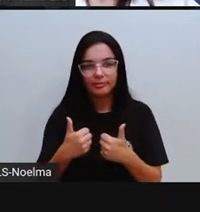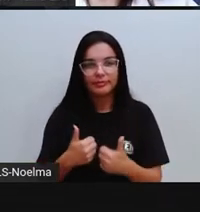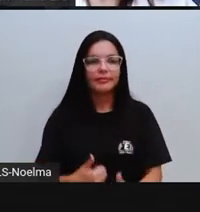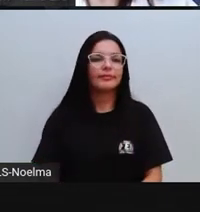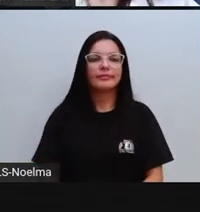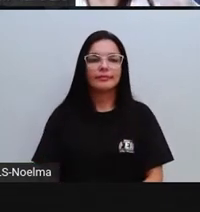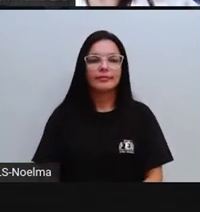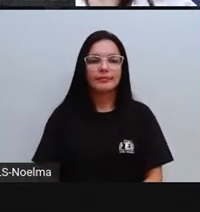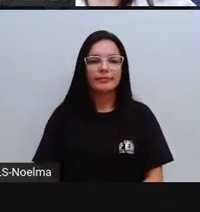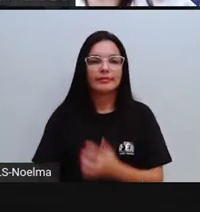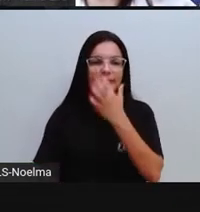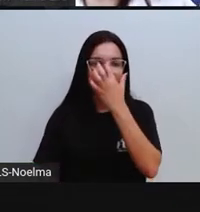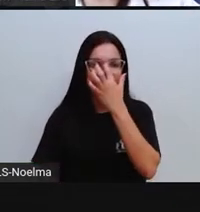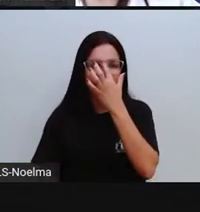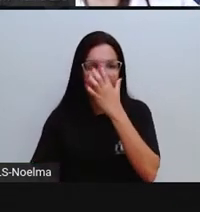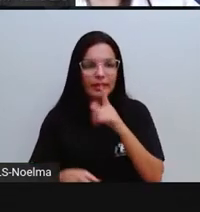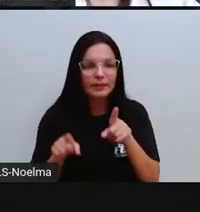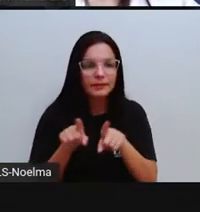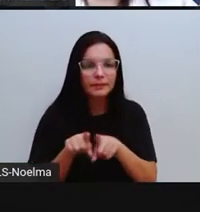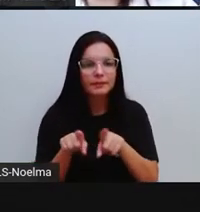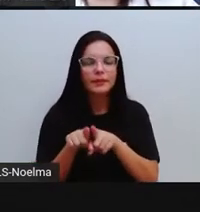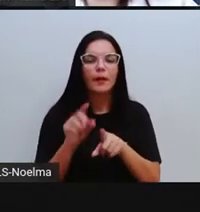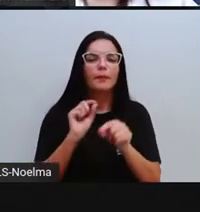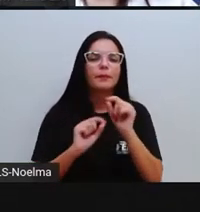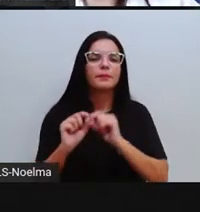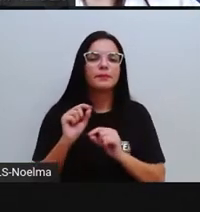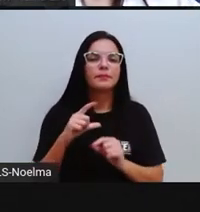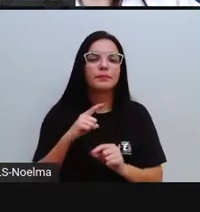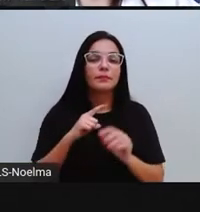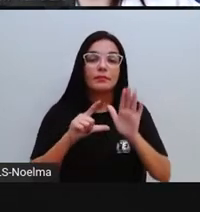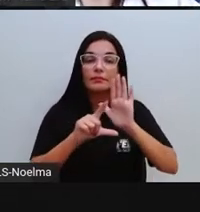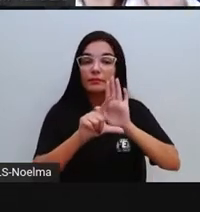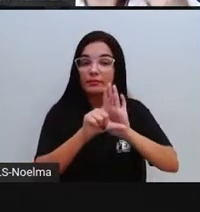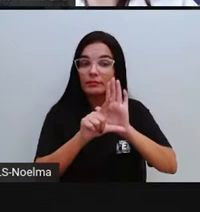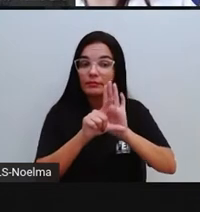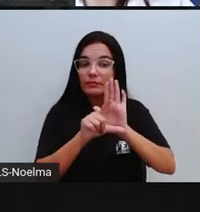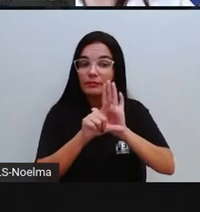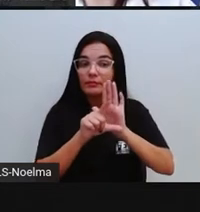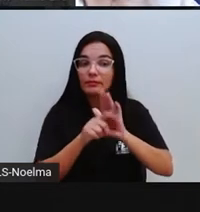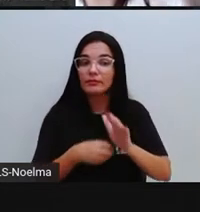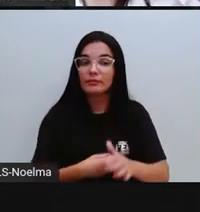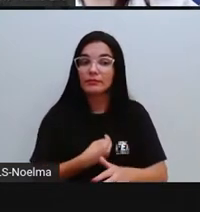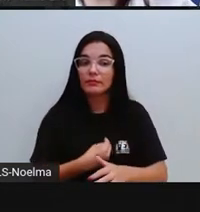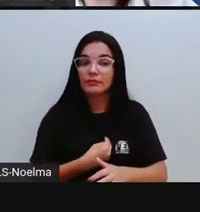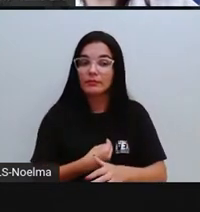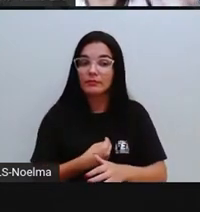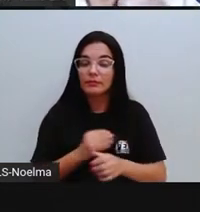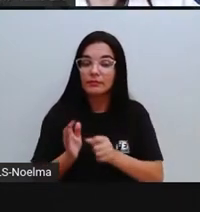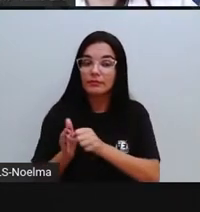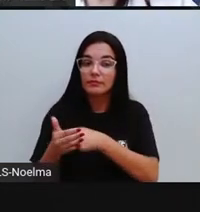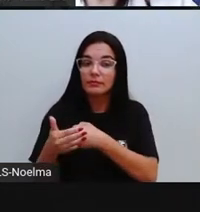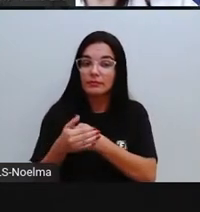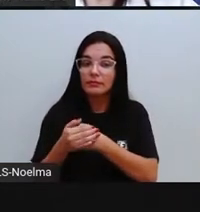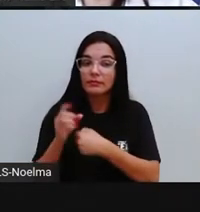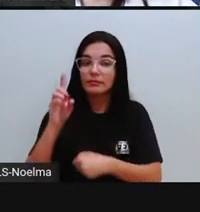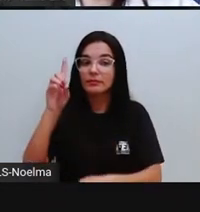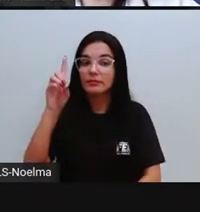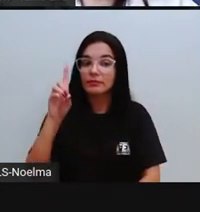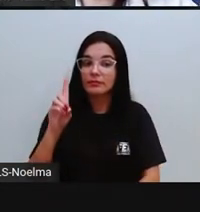E eles também, segundo o ano, já tem, né, leis que protegem aí alguns direitos, tá,